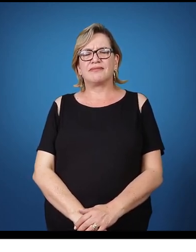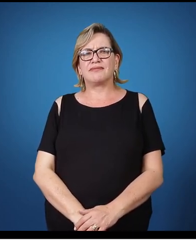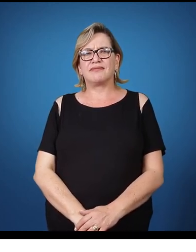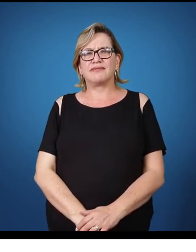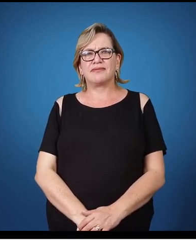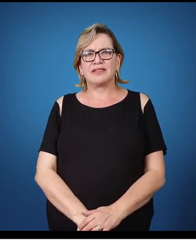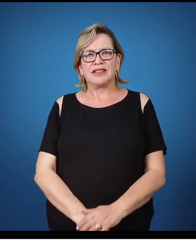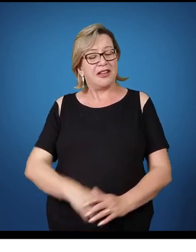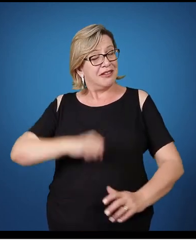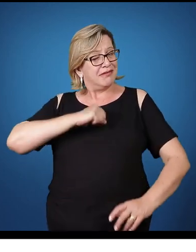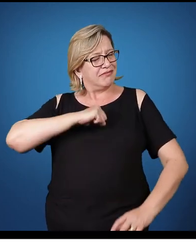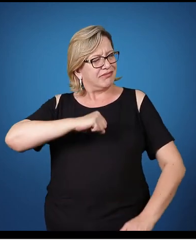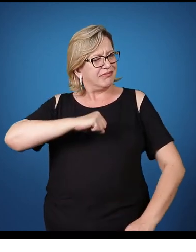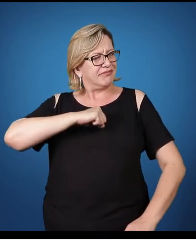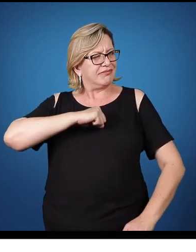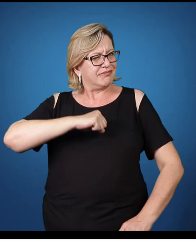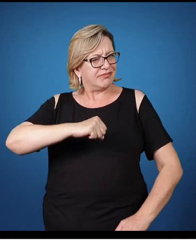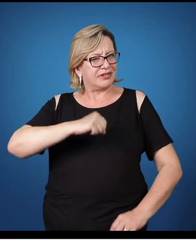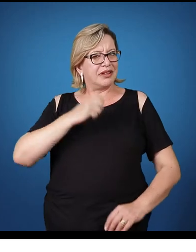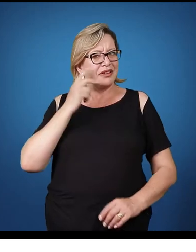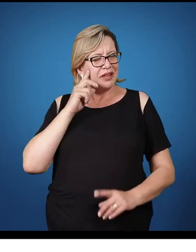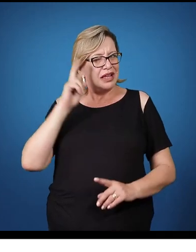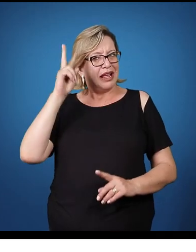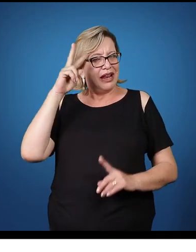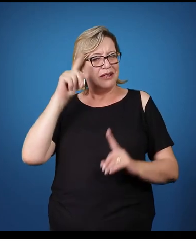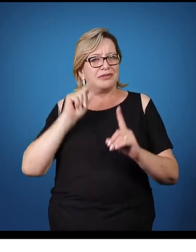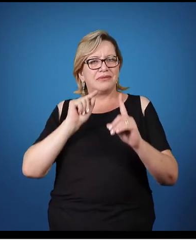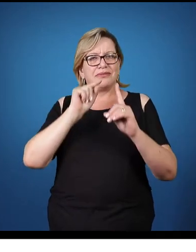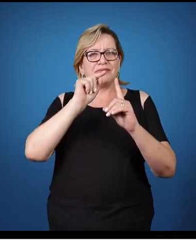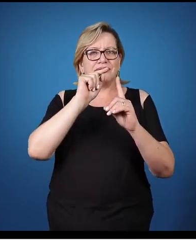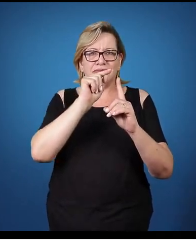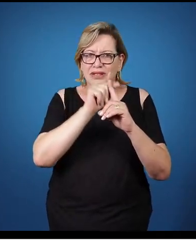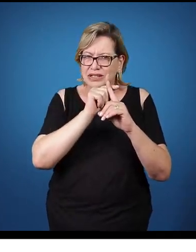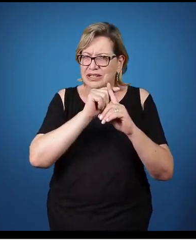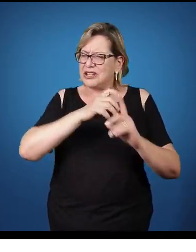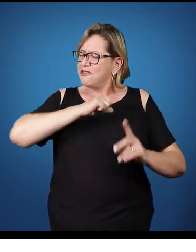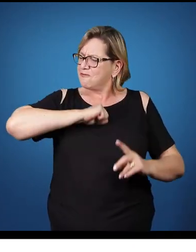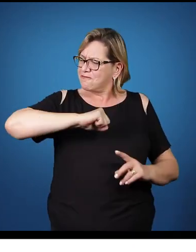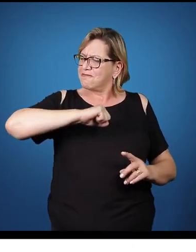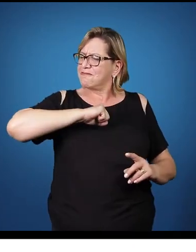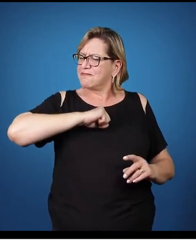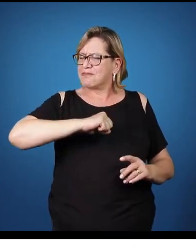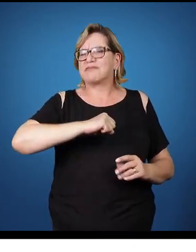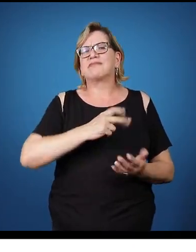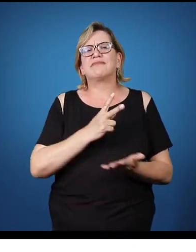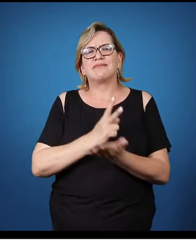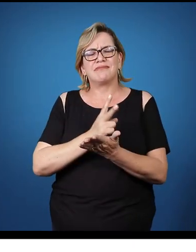Força e intensidade. Olha o foco. Repitam com vigor e força.